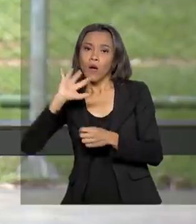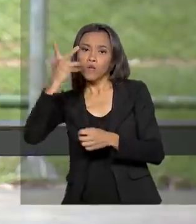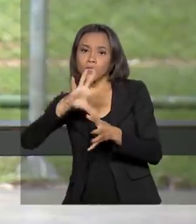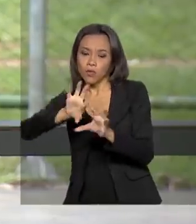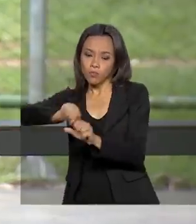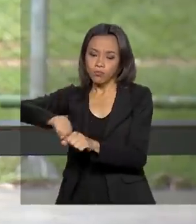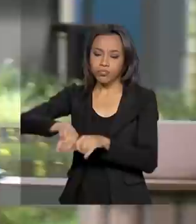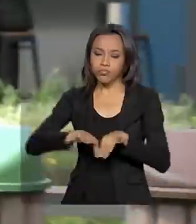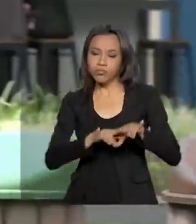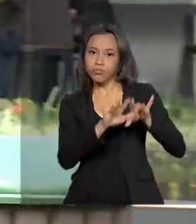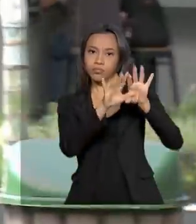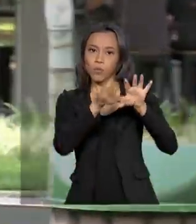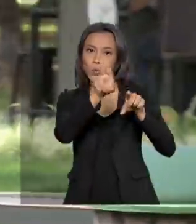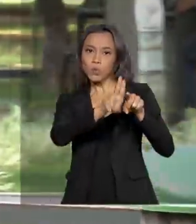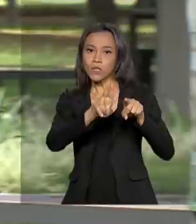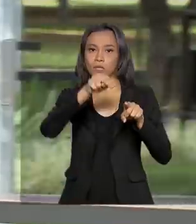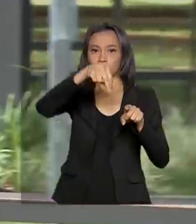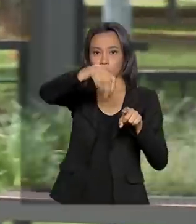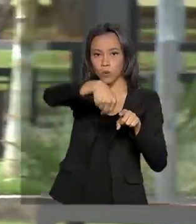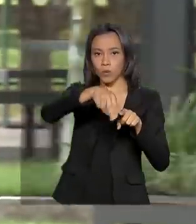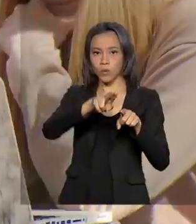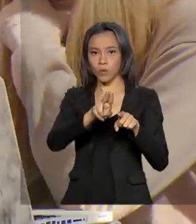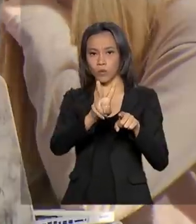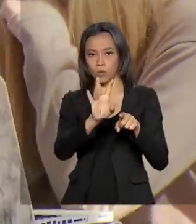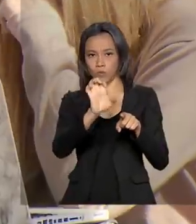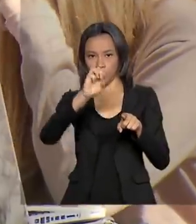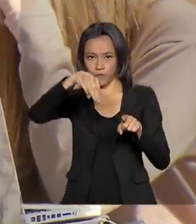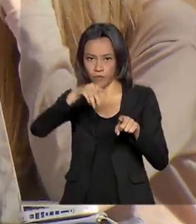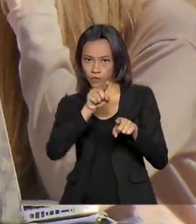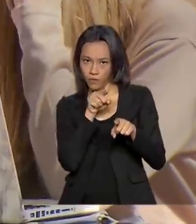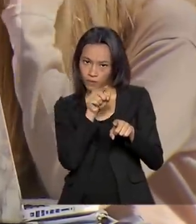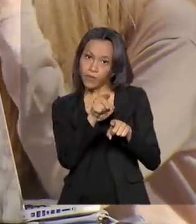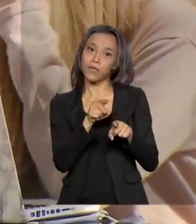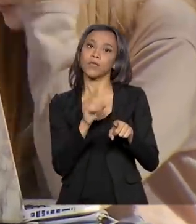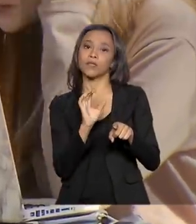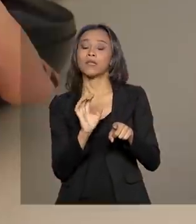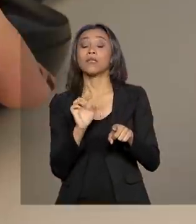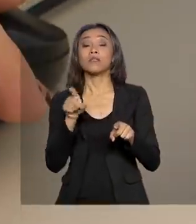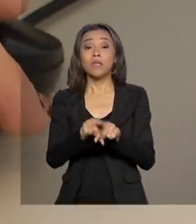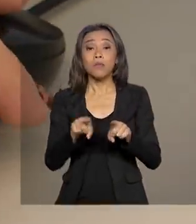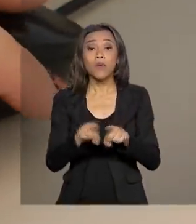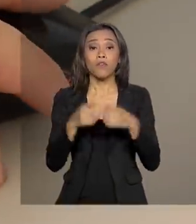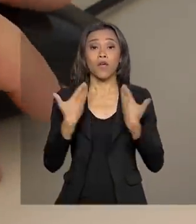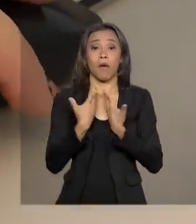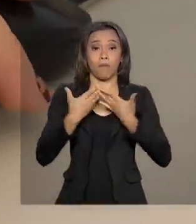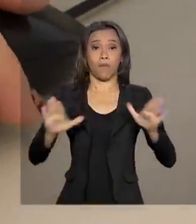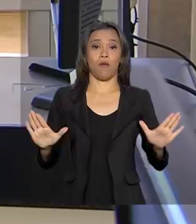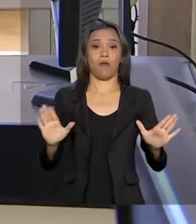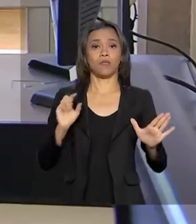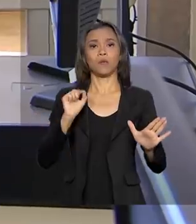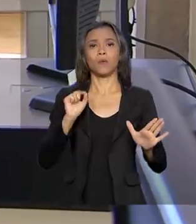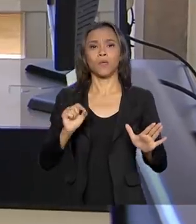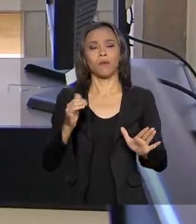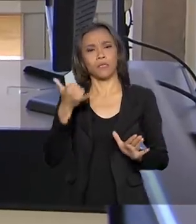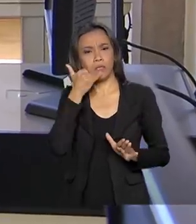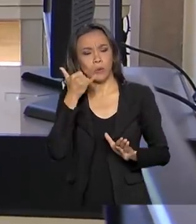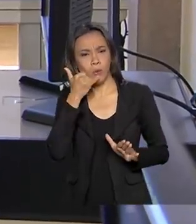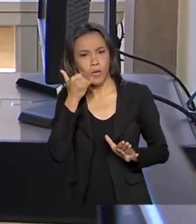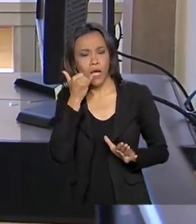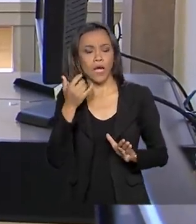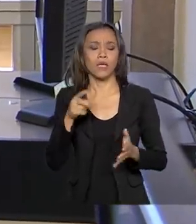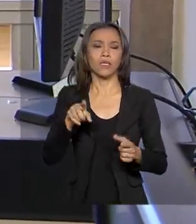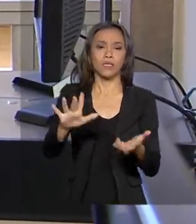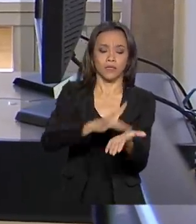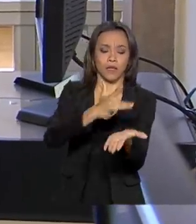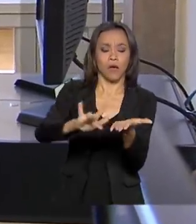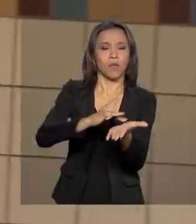mas a situação já está normalizada, segundo o ministro. A seleção também foi aberta para dispositivos móveis, como celular e tablet.